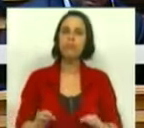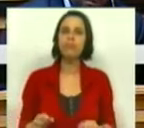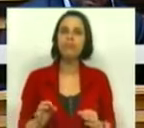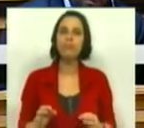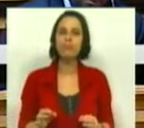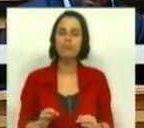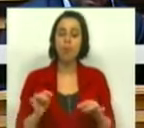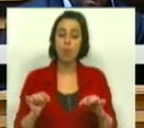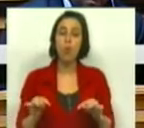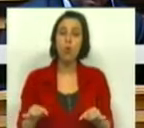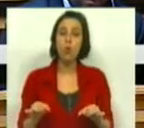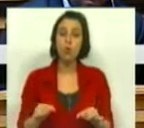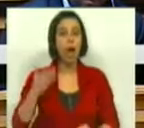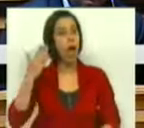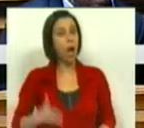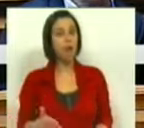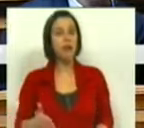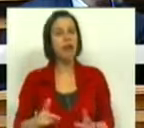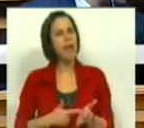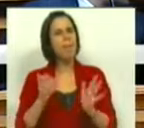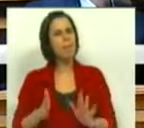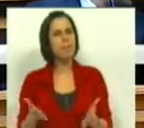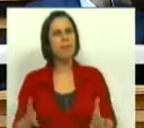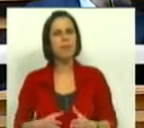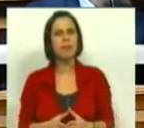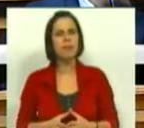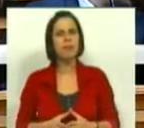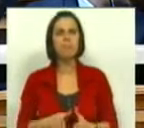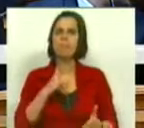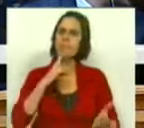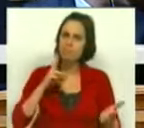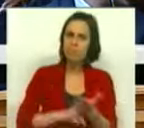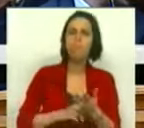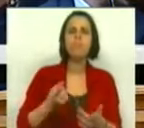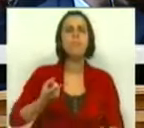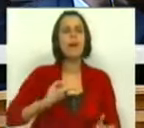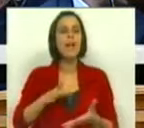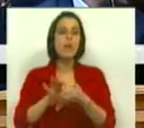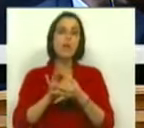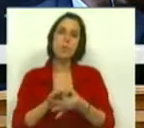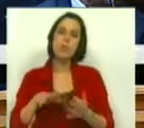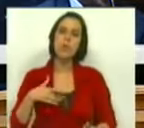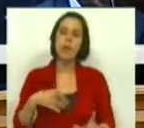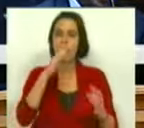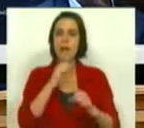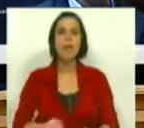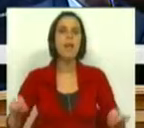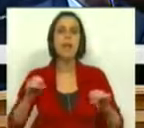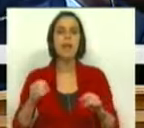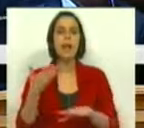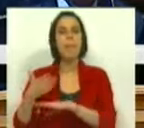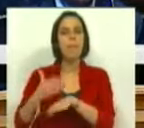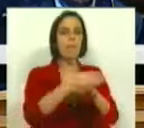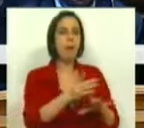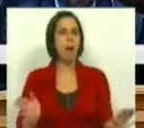que hoje a austeridade é necessária. É verdade que temos que ser solidários e que ninguém tem que ficar